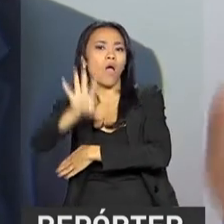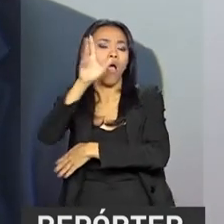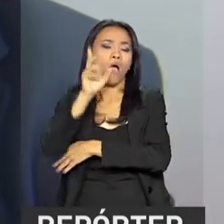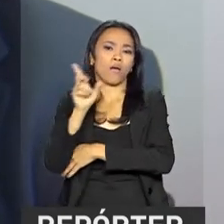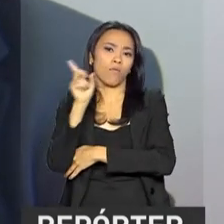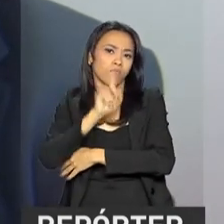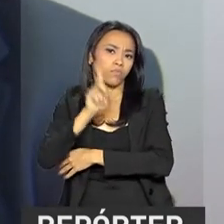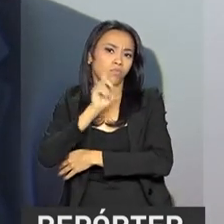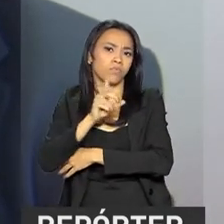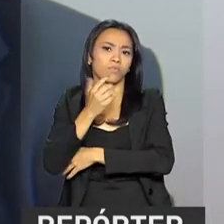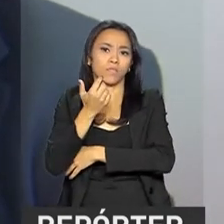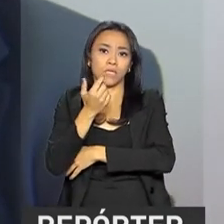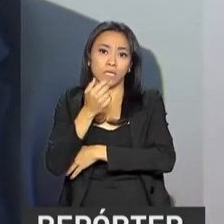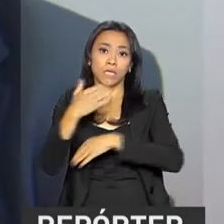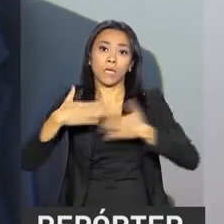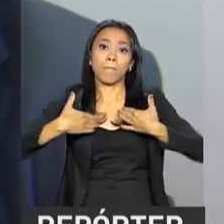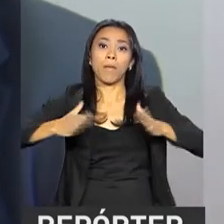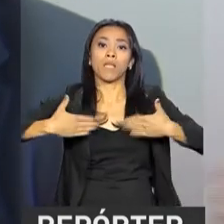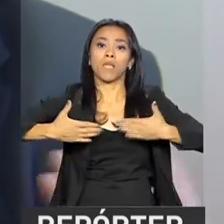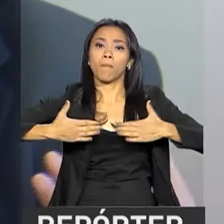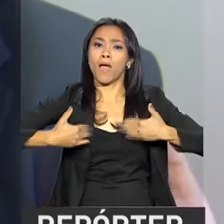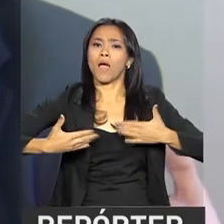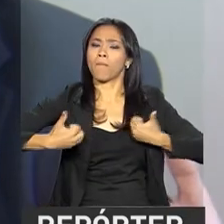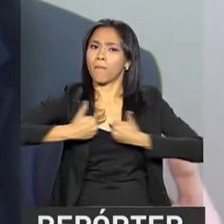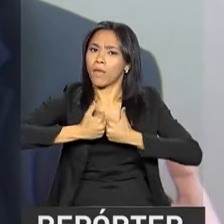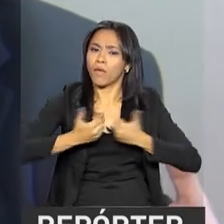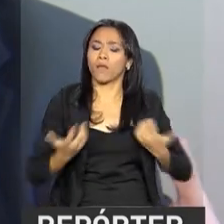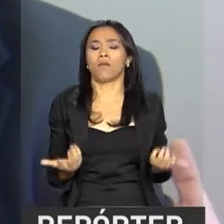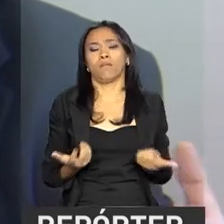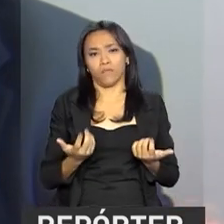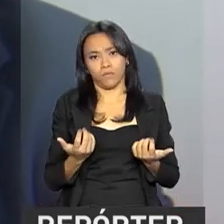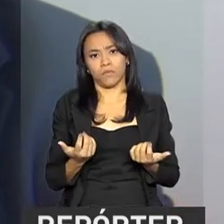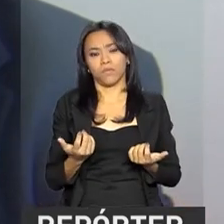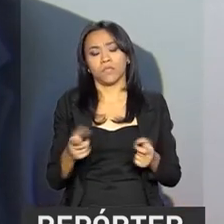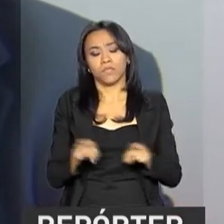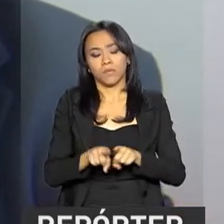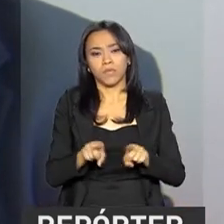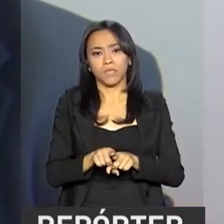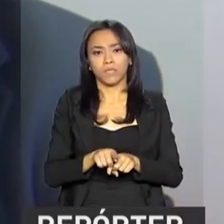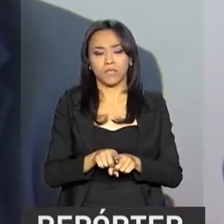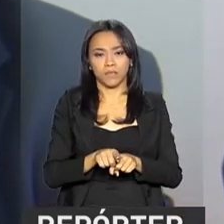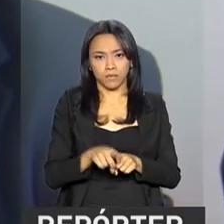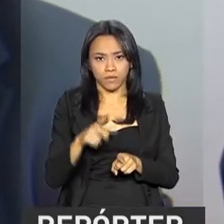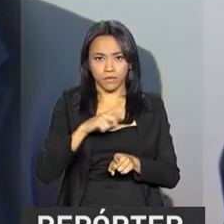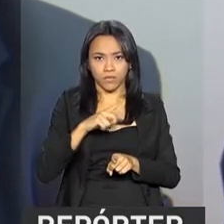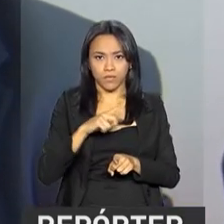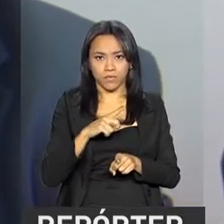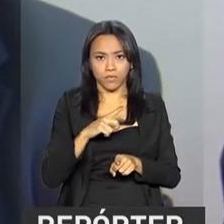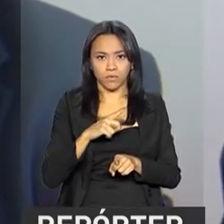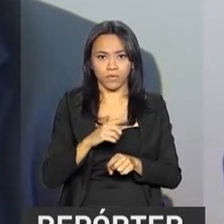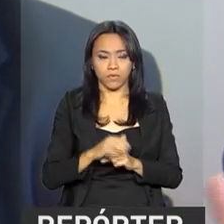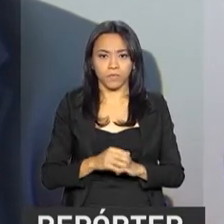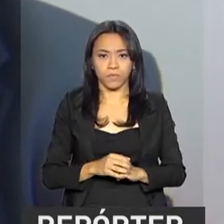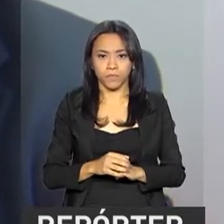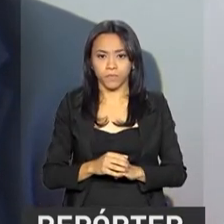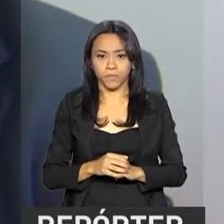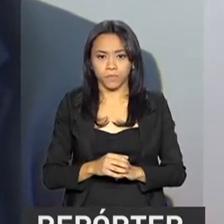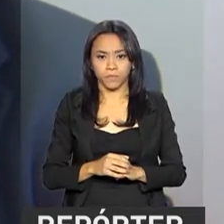asiáticos, via canal do Panamá. Nós temos portos lá com calados naturais extremamente